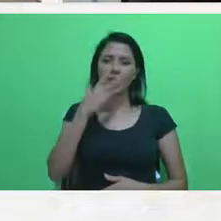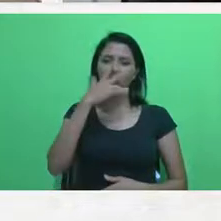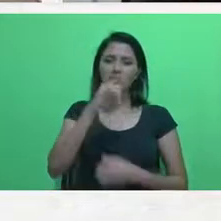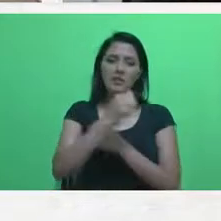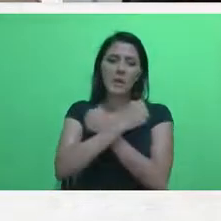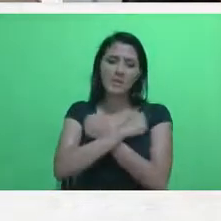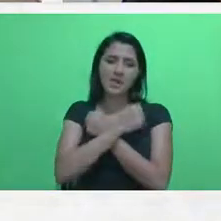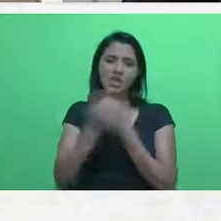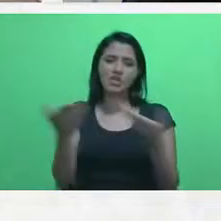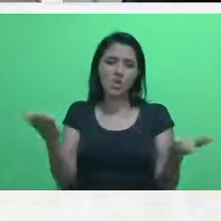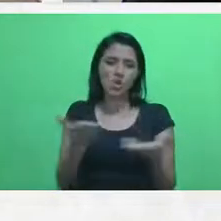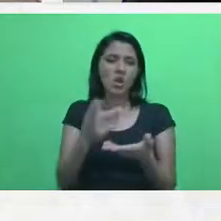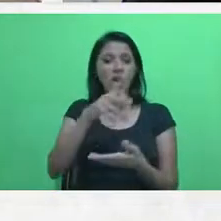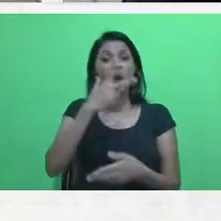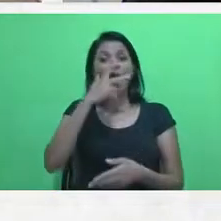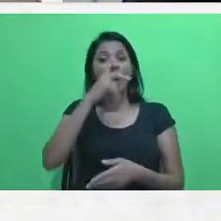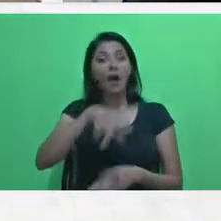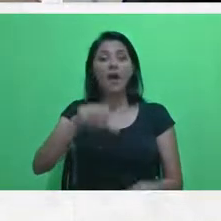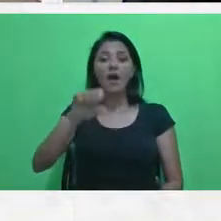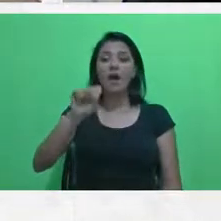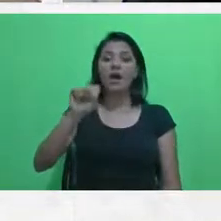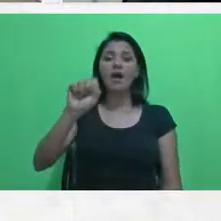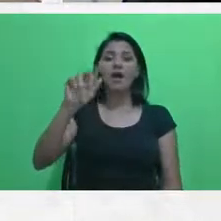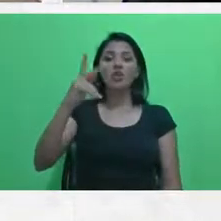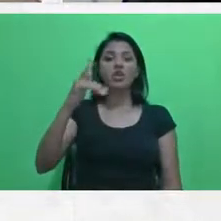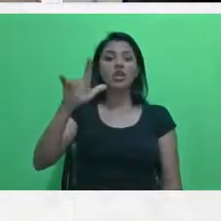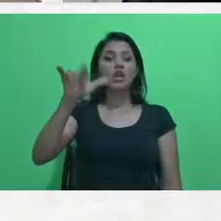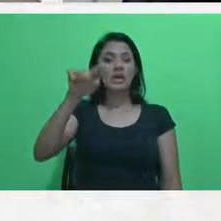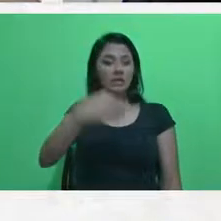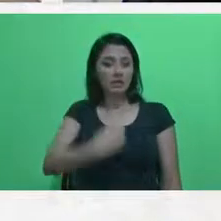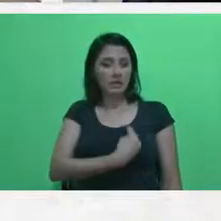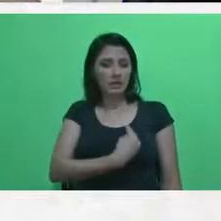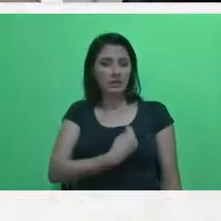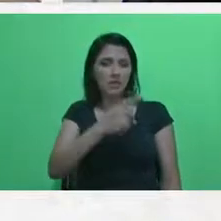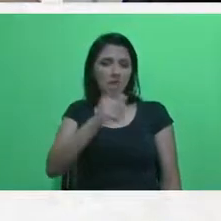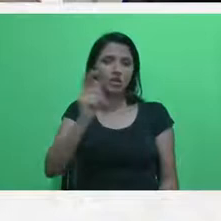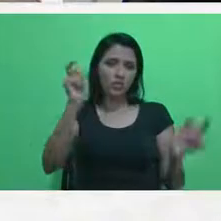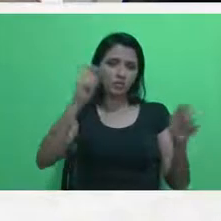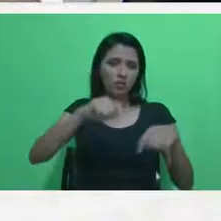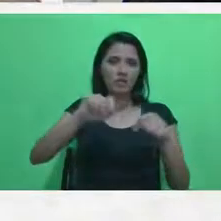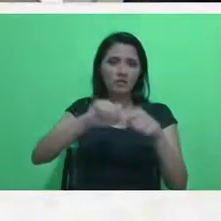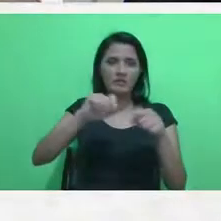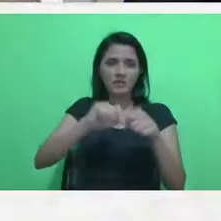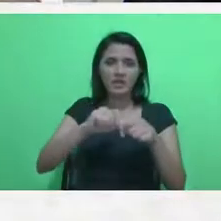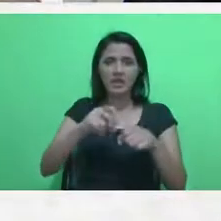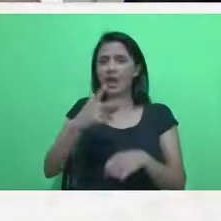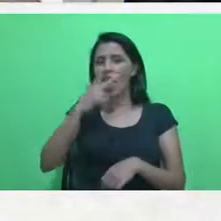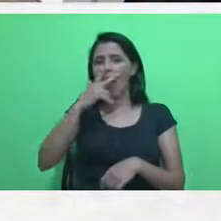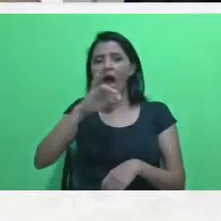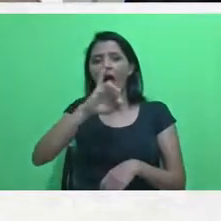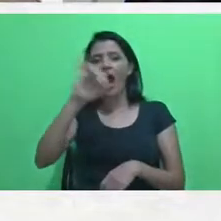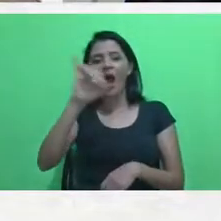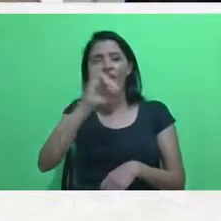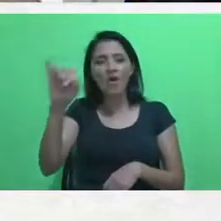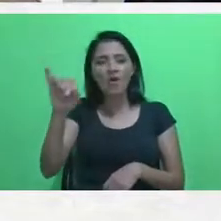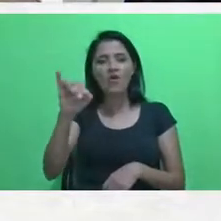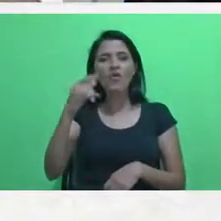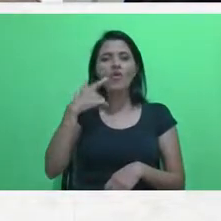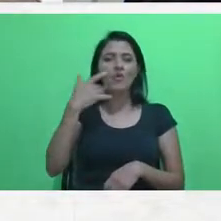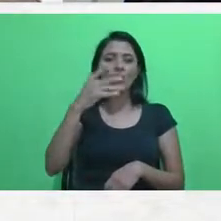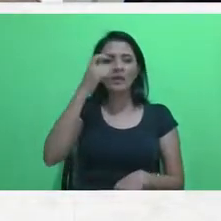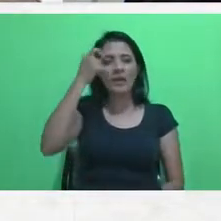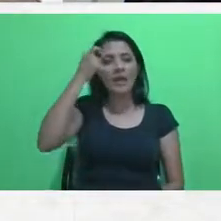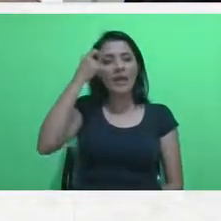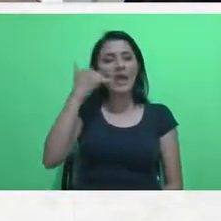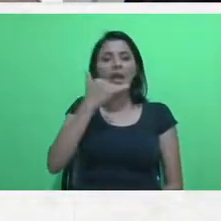Acho que ela pode também fazer um fechamento, né? Ah, eu não vi, eu achei que Sheila... Ah, oi Sheila, eu não tinha que perder o Sheila, eu achei que ela ia